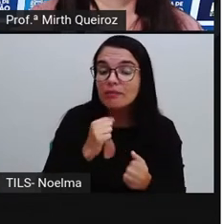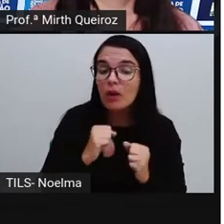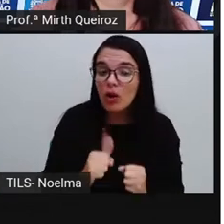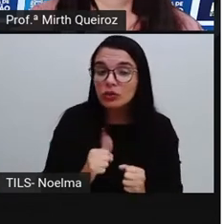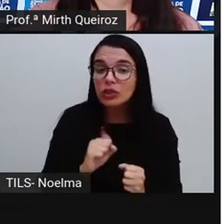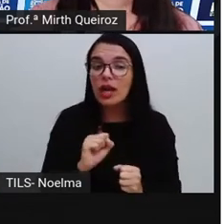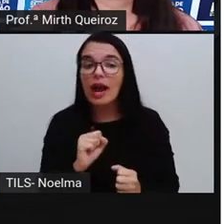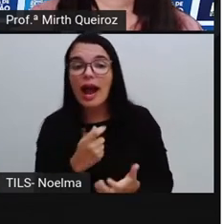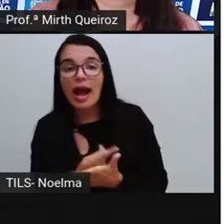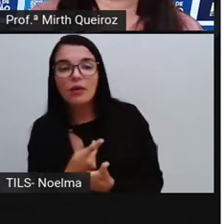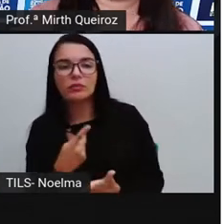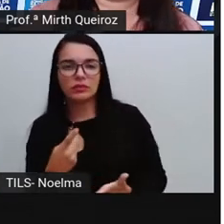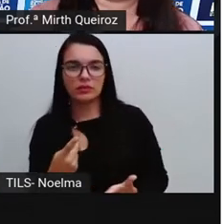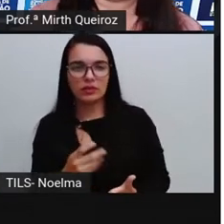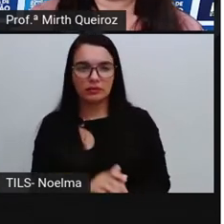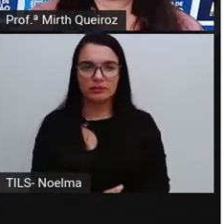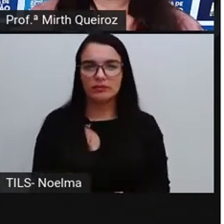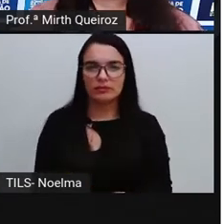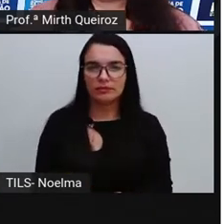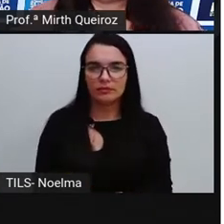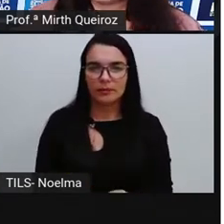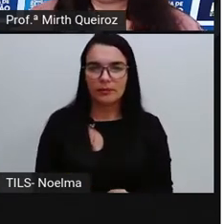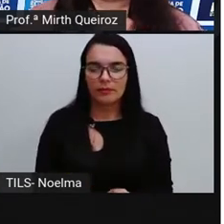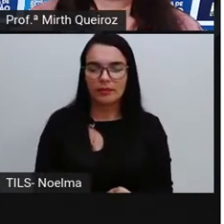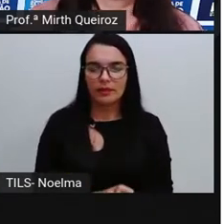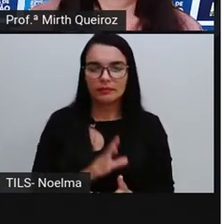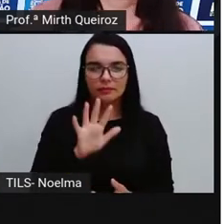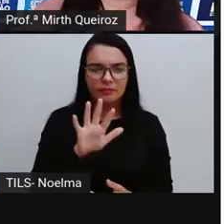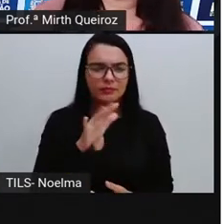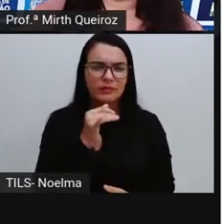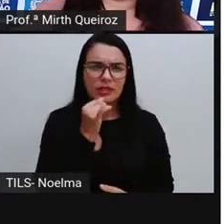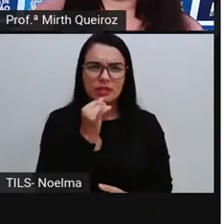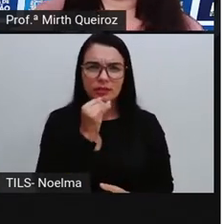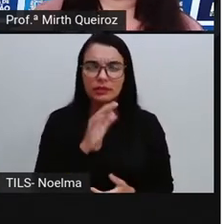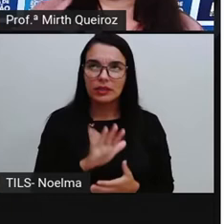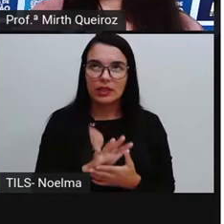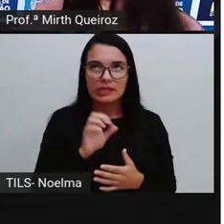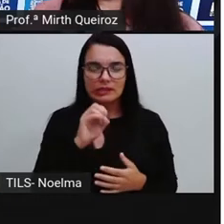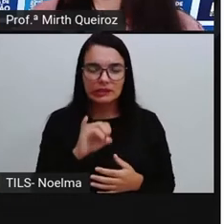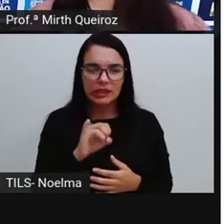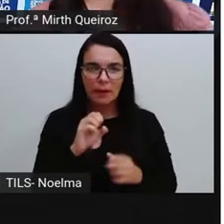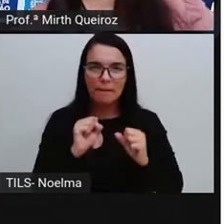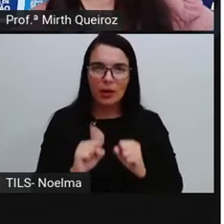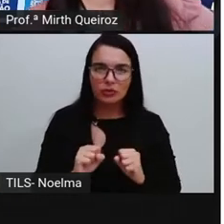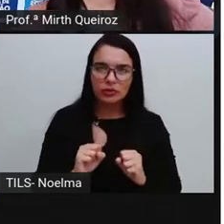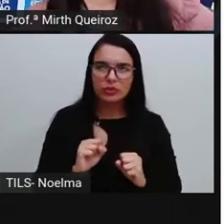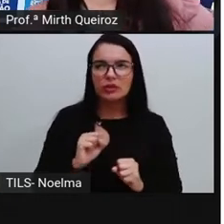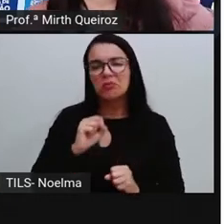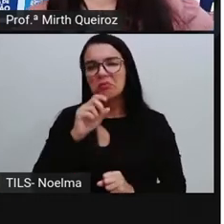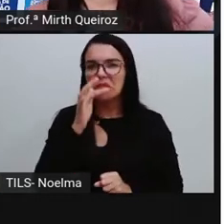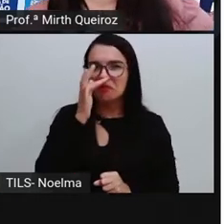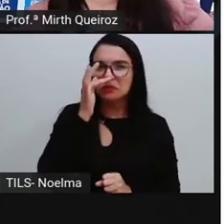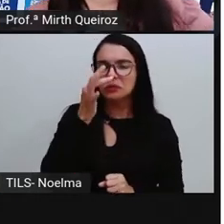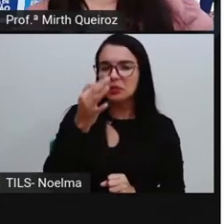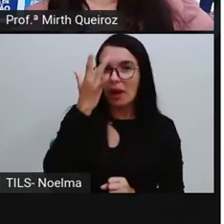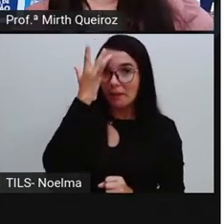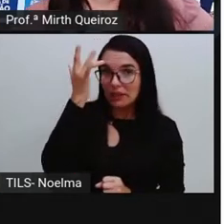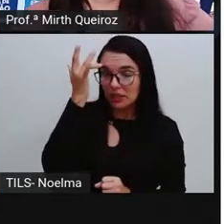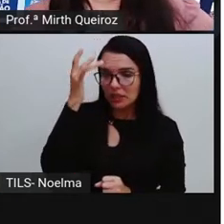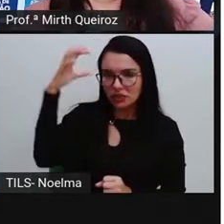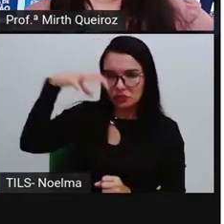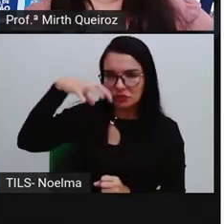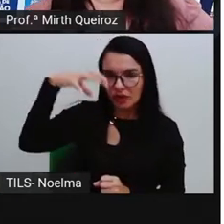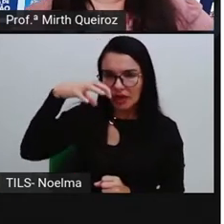Qual é a probabilidade de chover e fazer frio amanhã? A gente também pode utilizar a probabilidade nesse sentido.